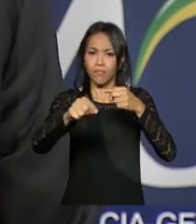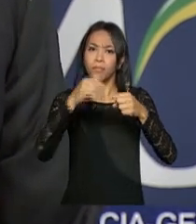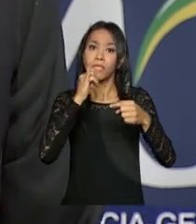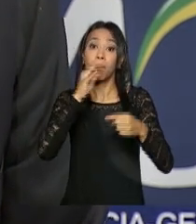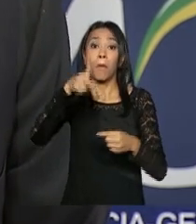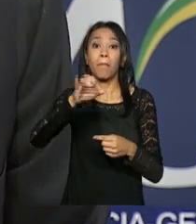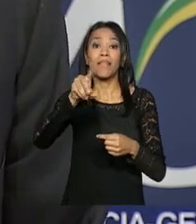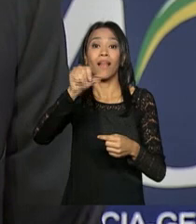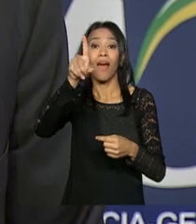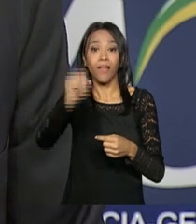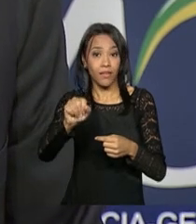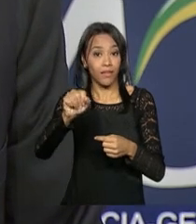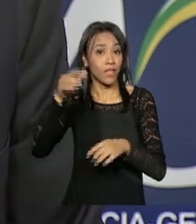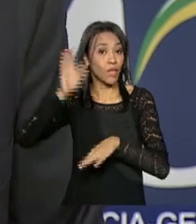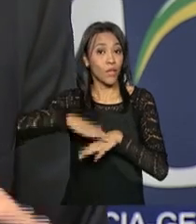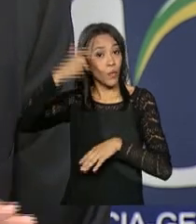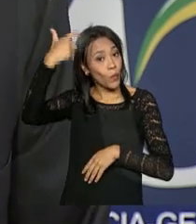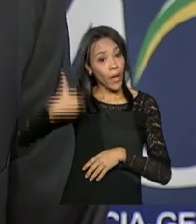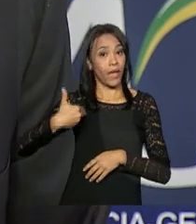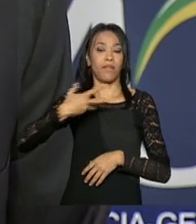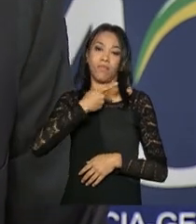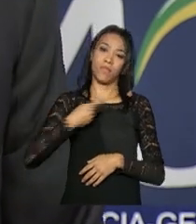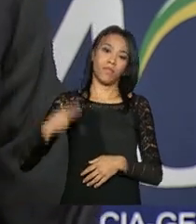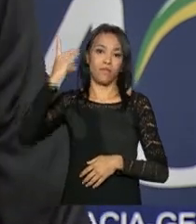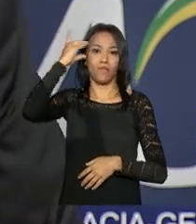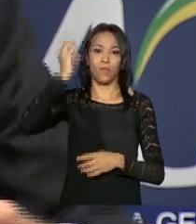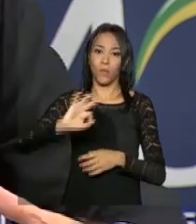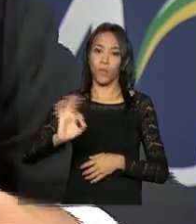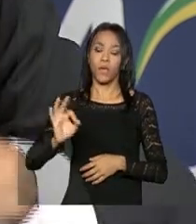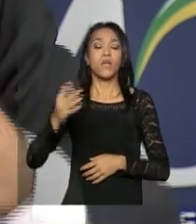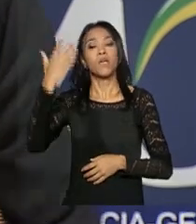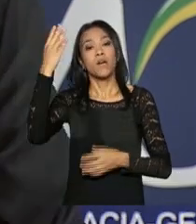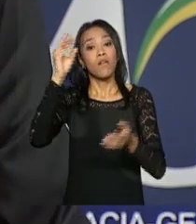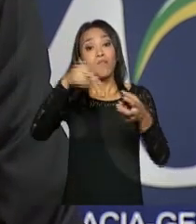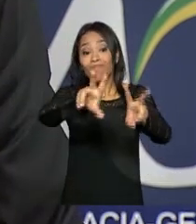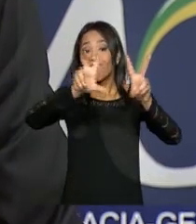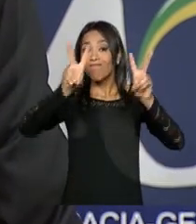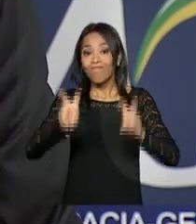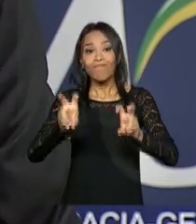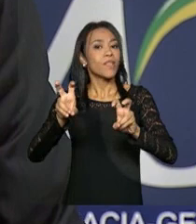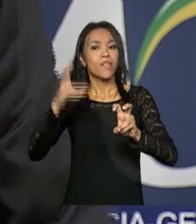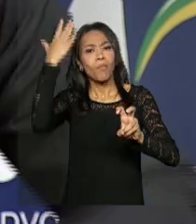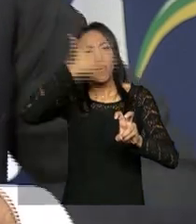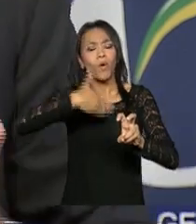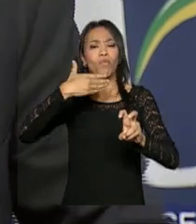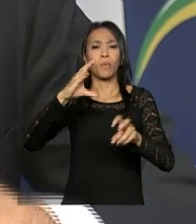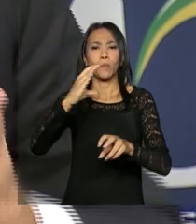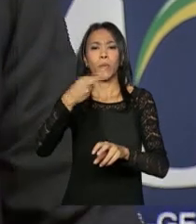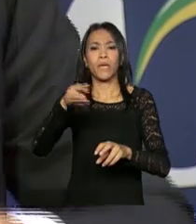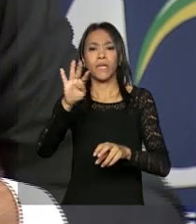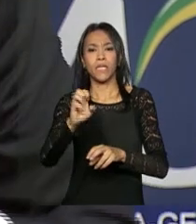pedaladas, quando o ato não vem da presidenta. E além disso tudo, não se mostra nenhum crime de responsabilidade, porque